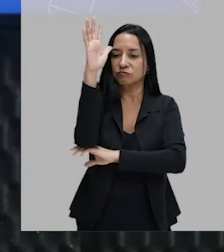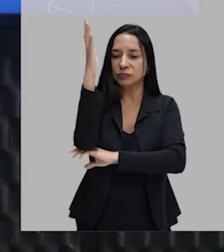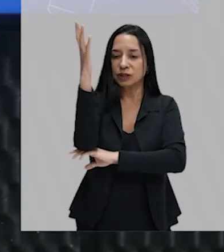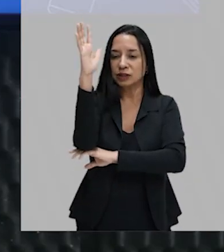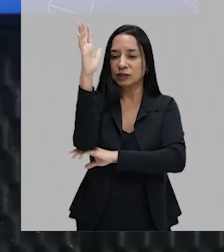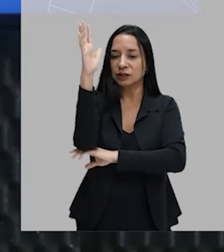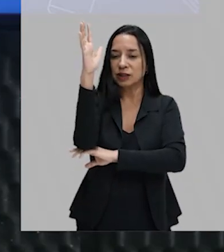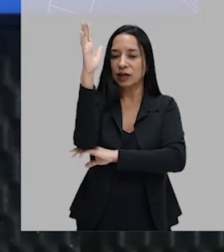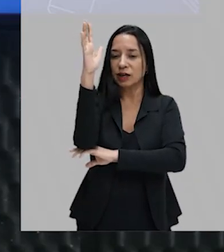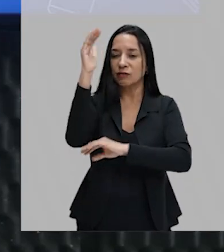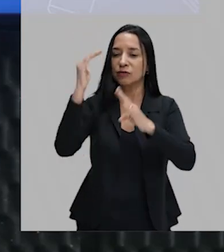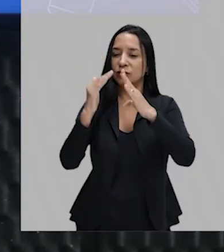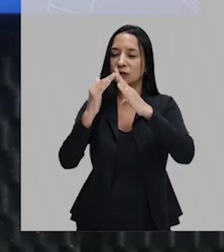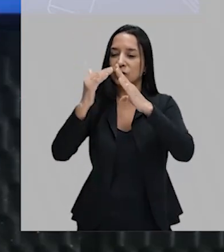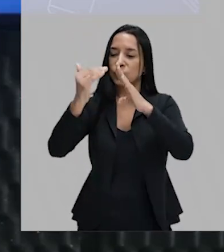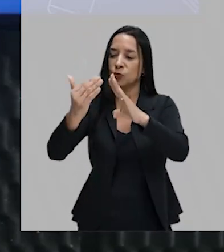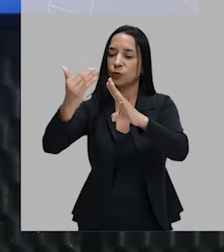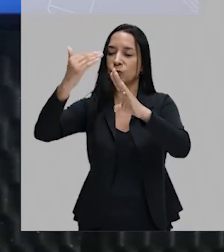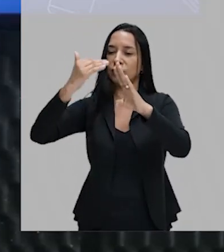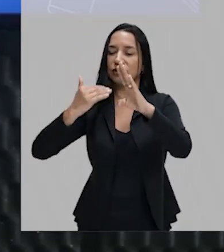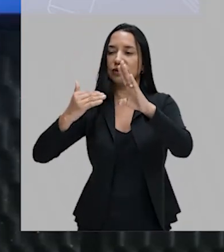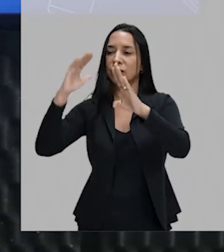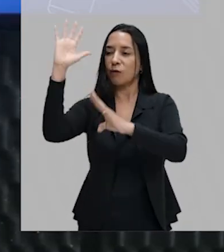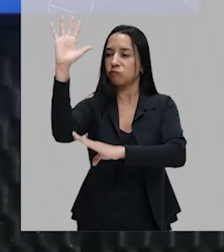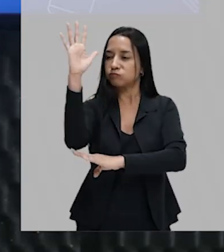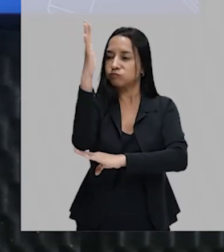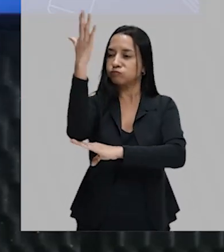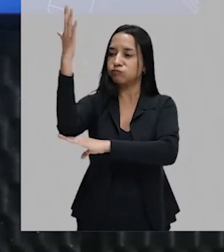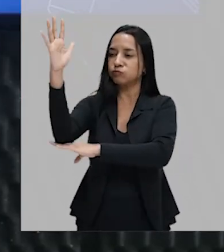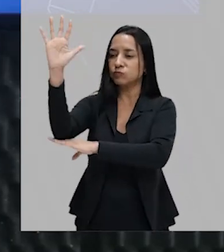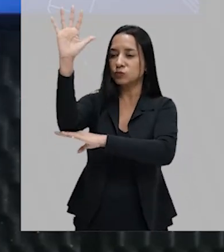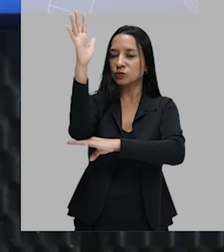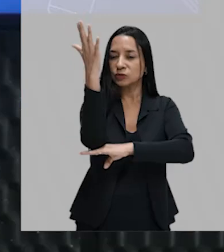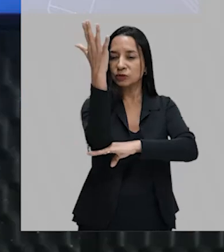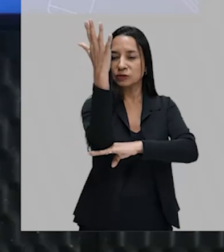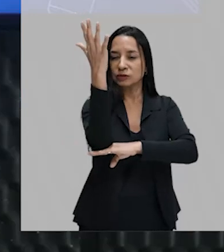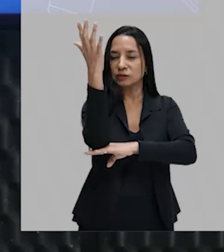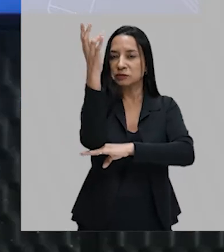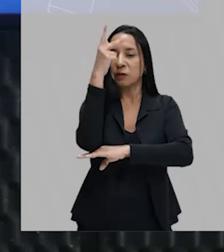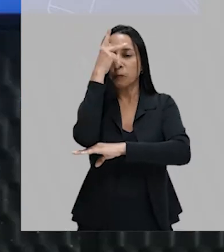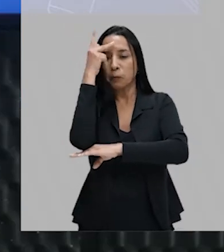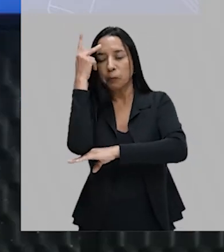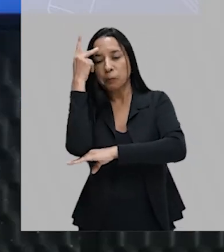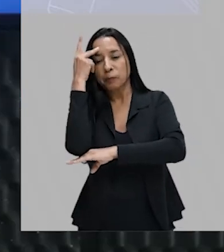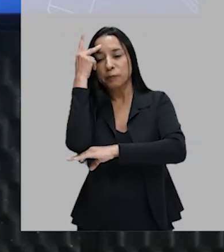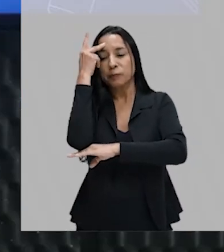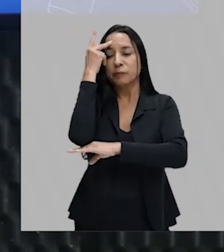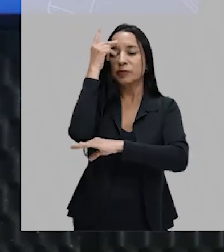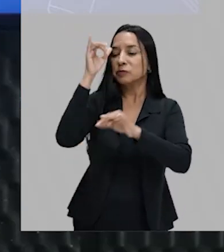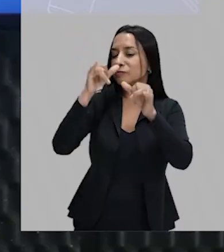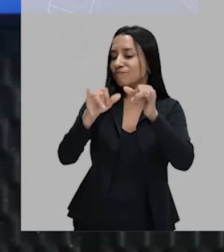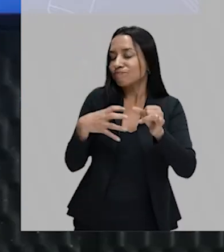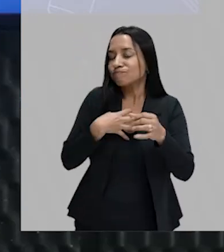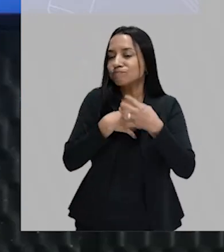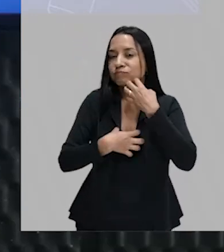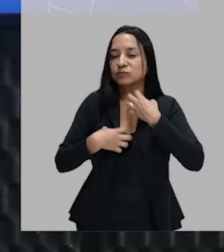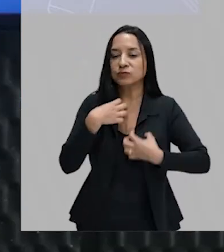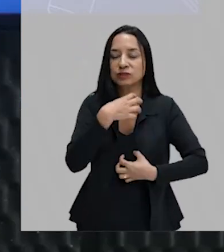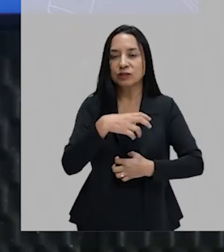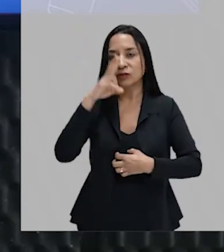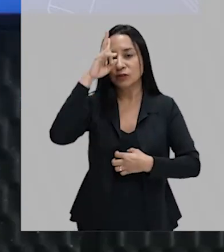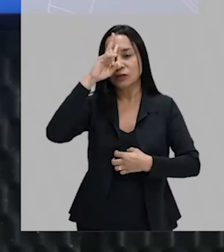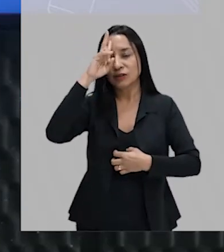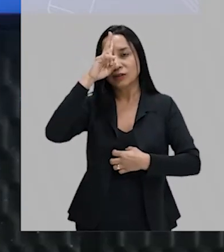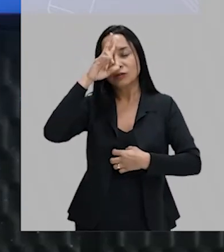do meu avô sacudiam, a gente ficava desesperado. Então, são lendas que a gente vai, histórias e lendas que a gente vai ouvindo,